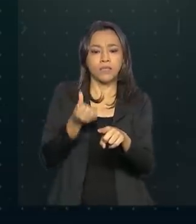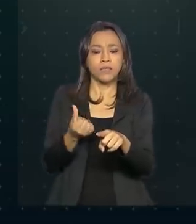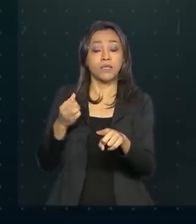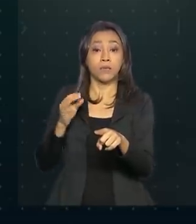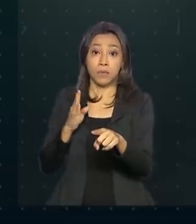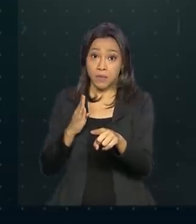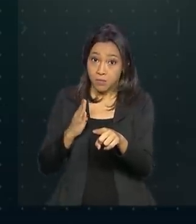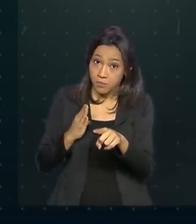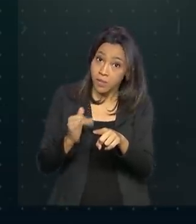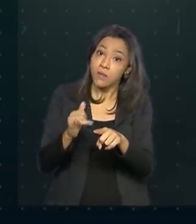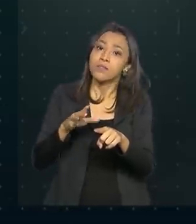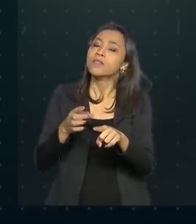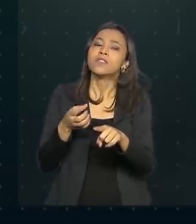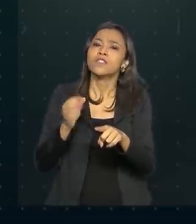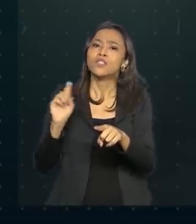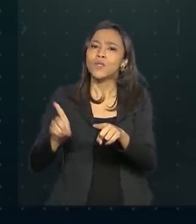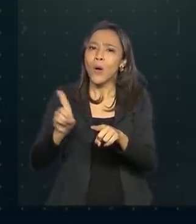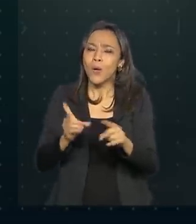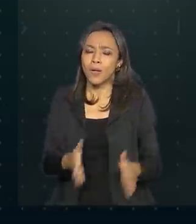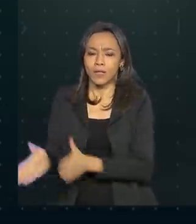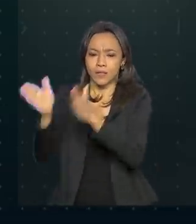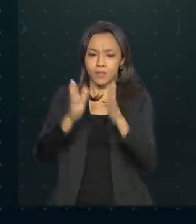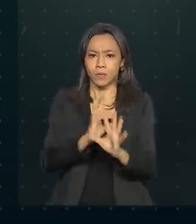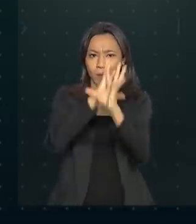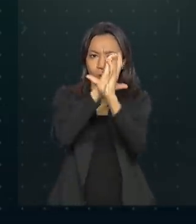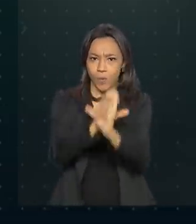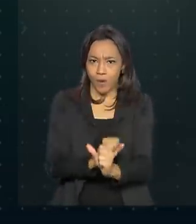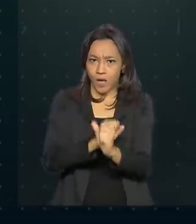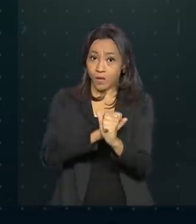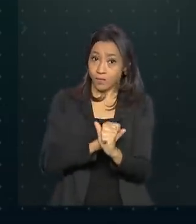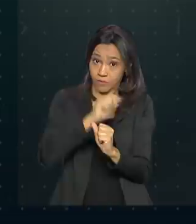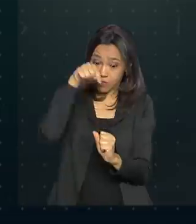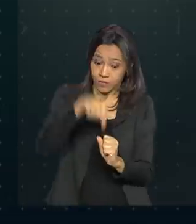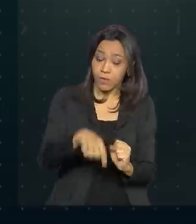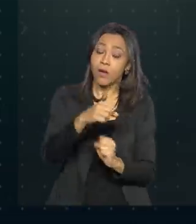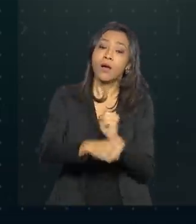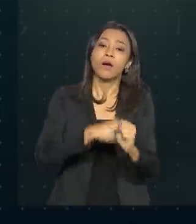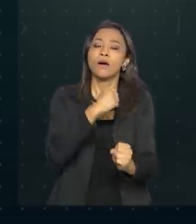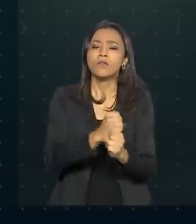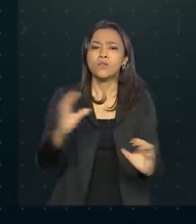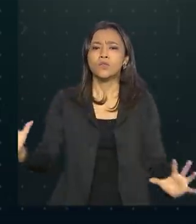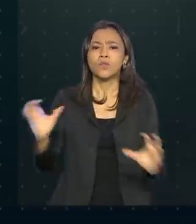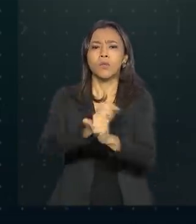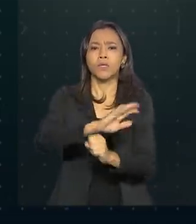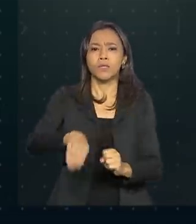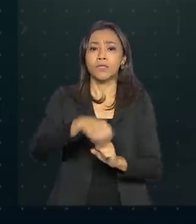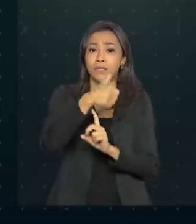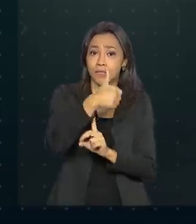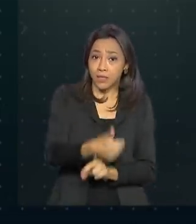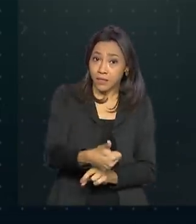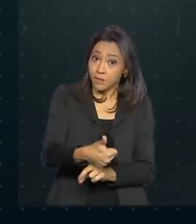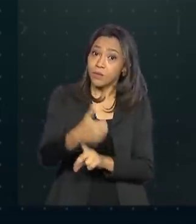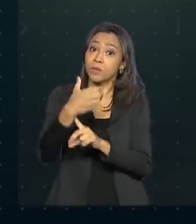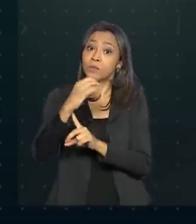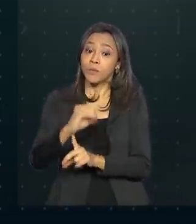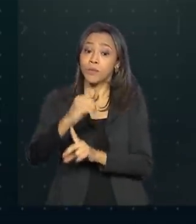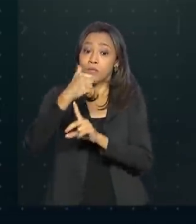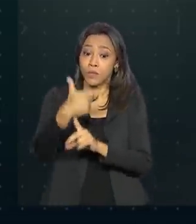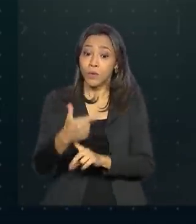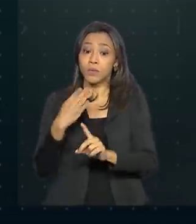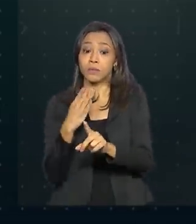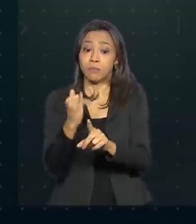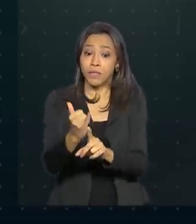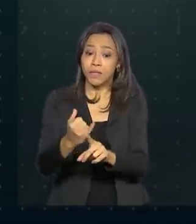de dólares. Já no acumulado do ano, as exportações totalizaram 102,4